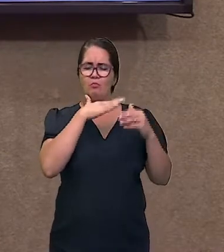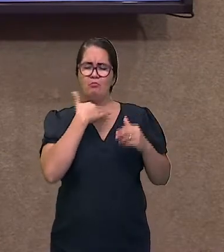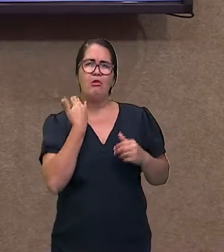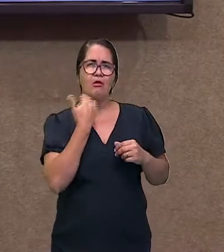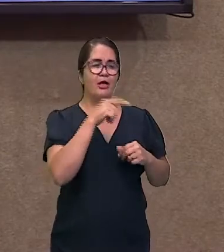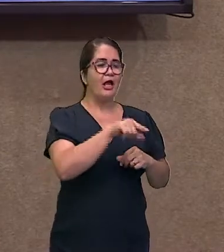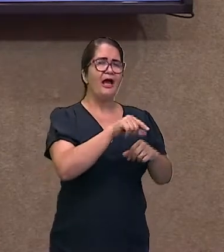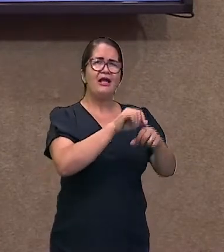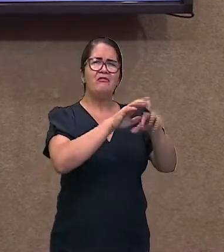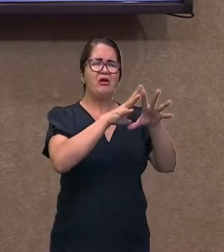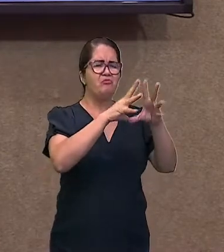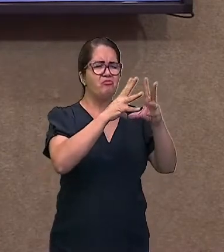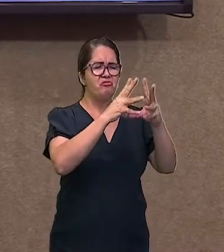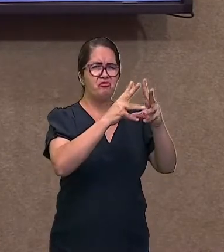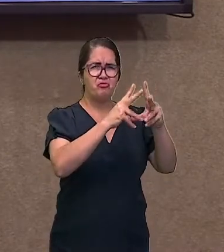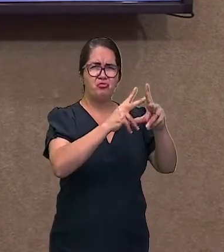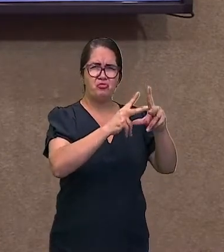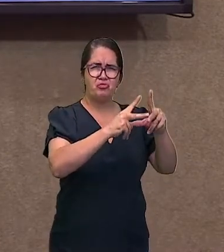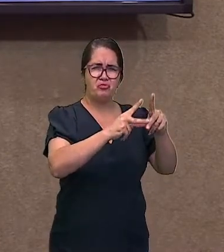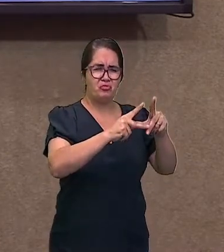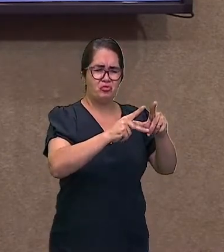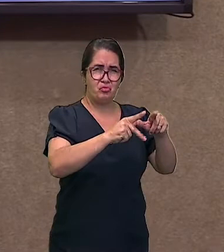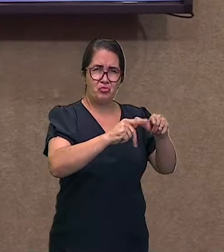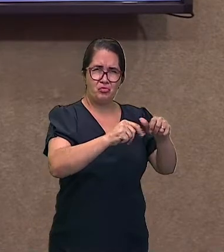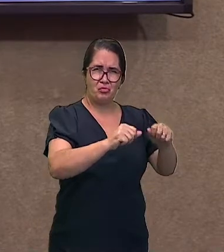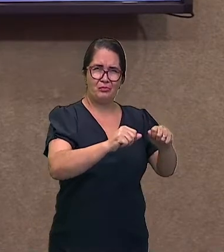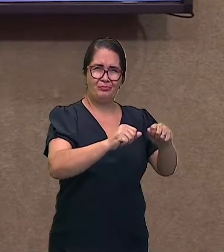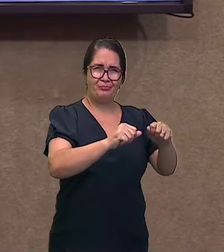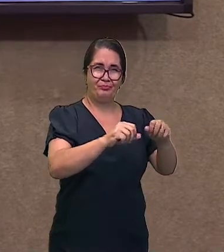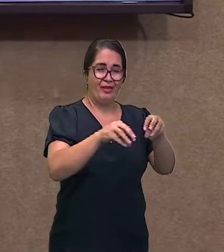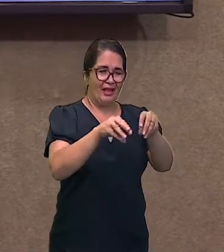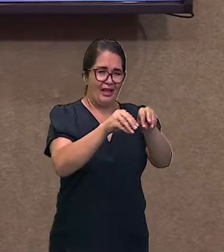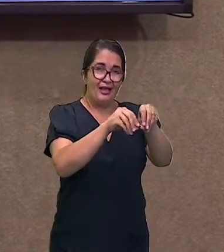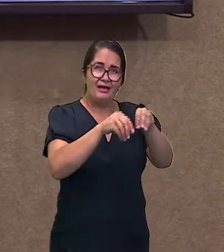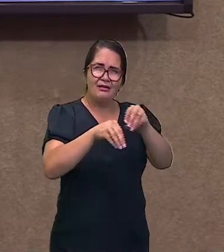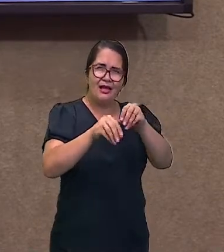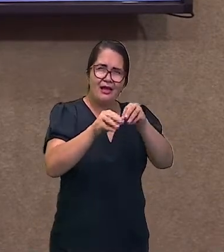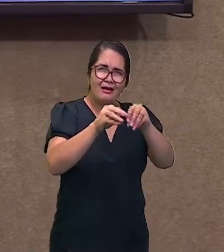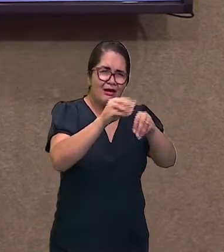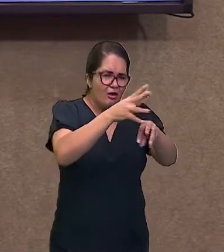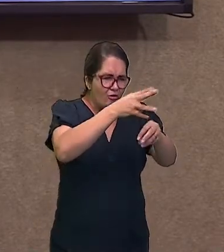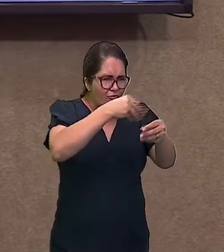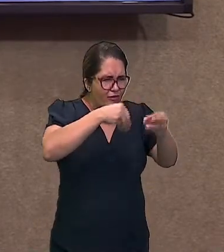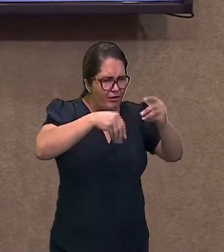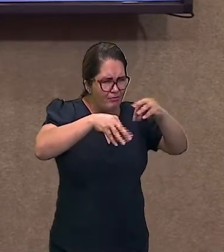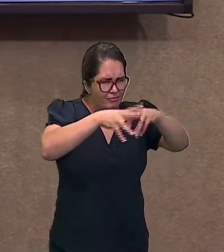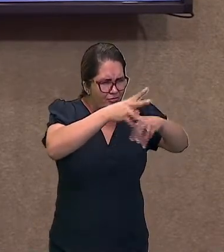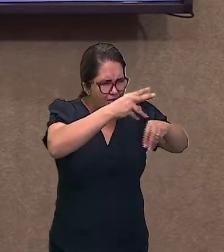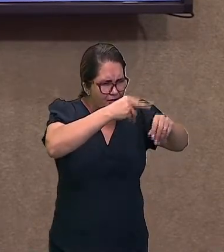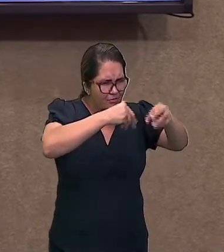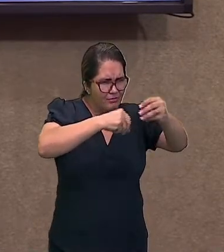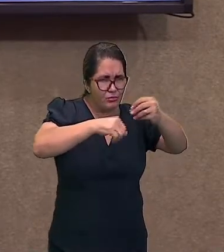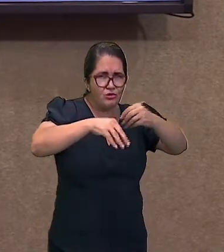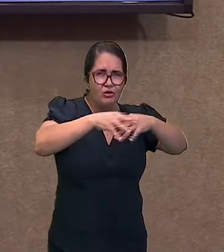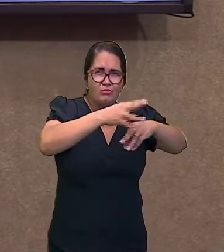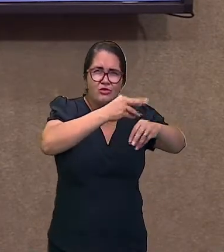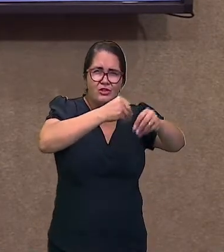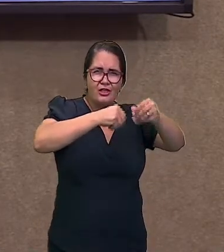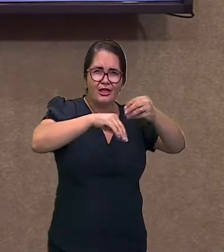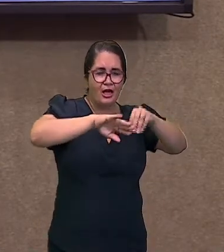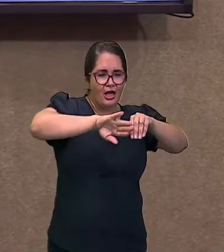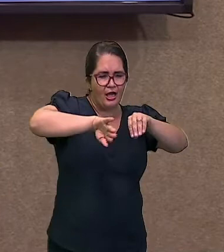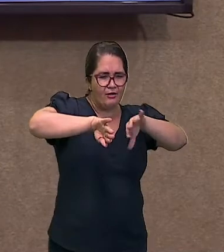ali, ele faz com que haja a separação de pequenas partículas, que são